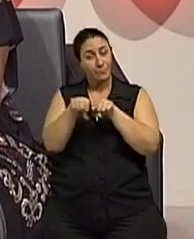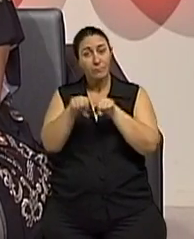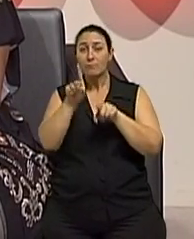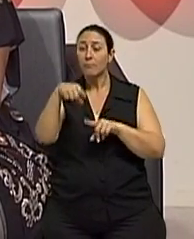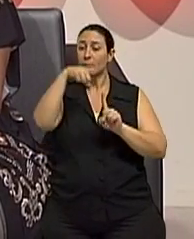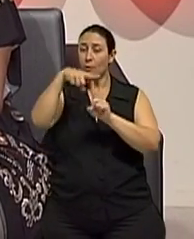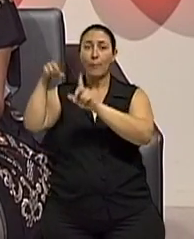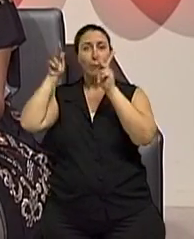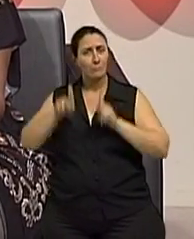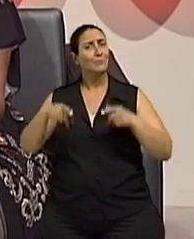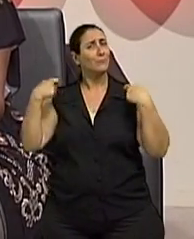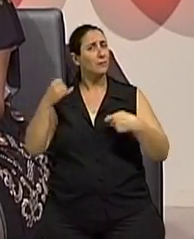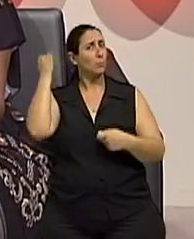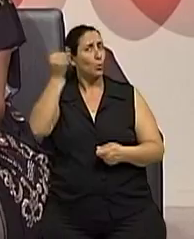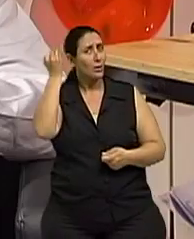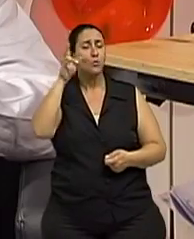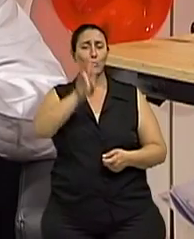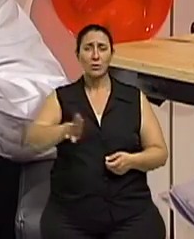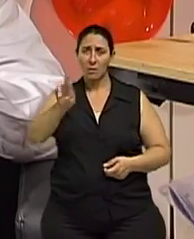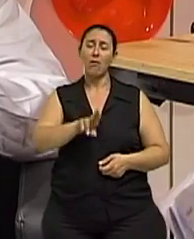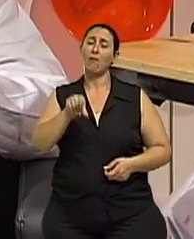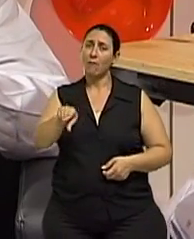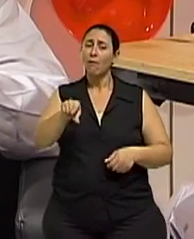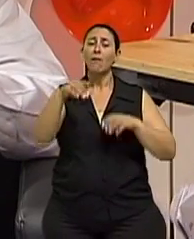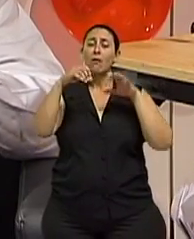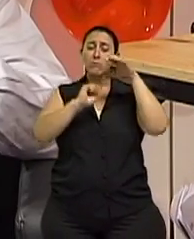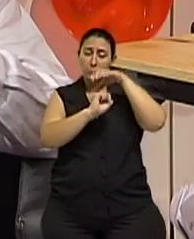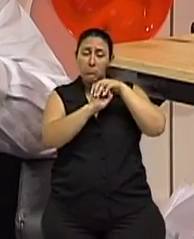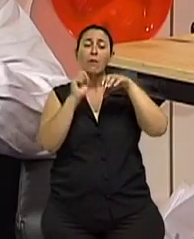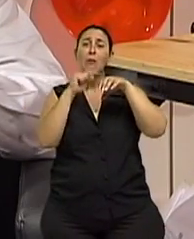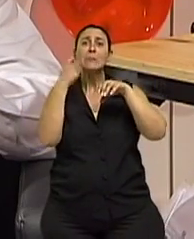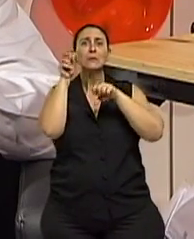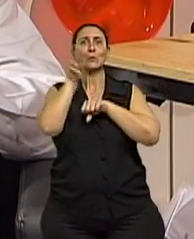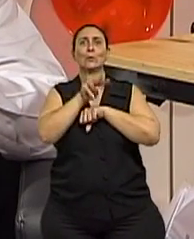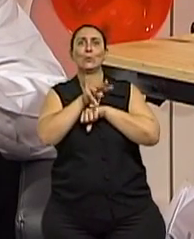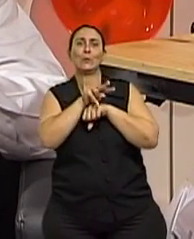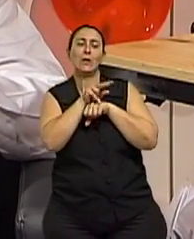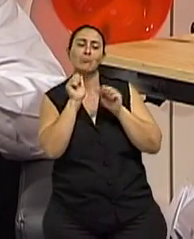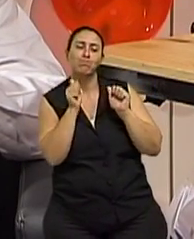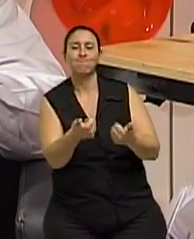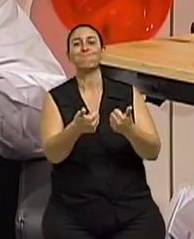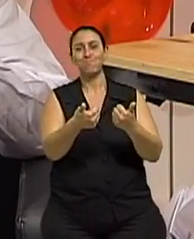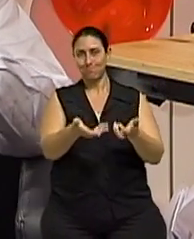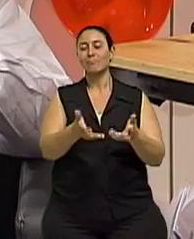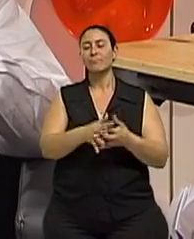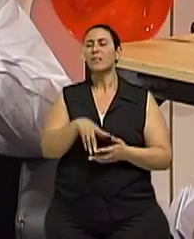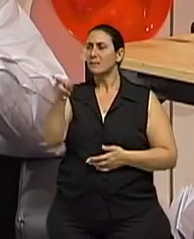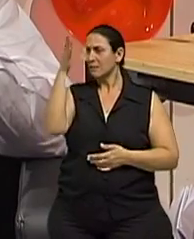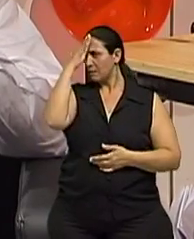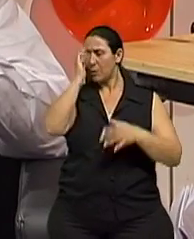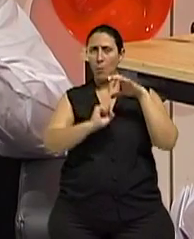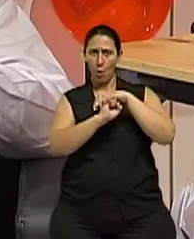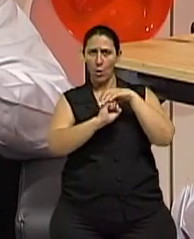necessitou. Isso é fundamental. Isso é fundamental. Quando a gente fala em prótese de quadril, a prótese hoje ela tem dois